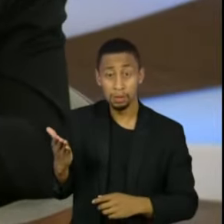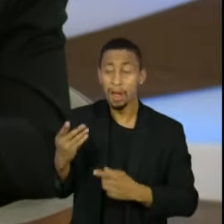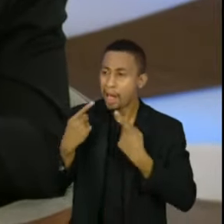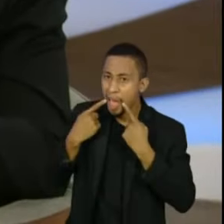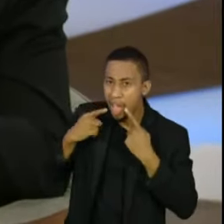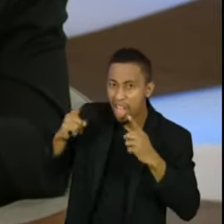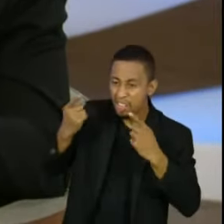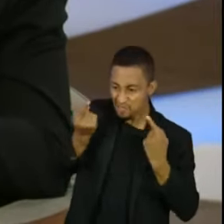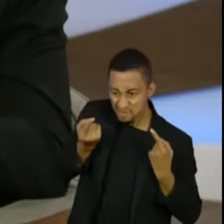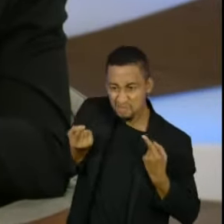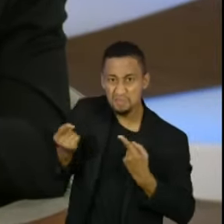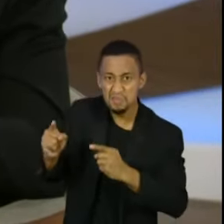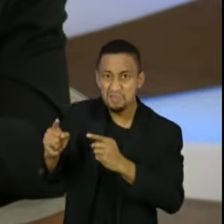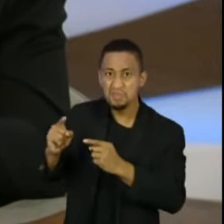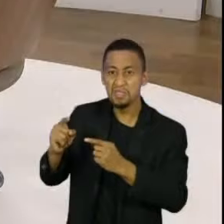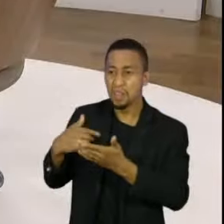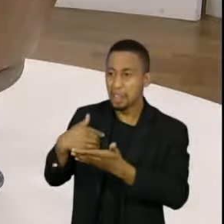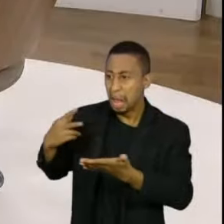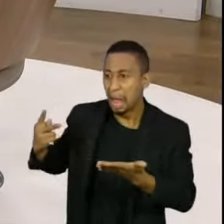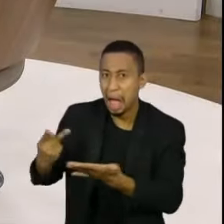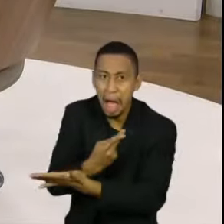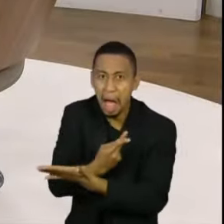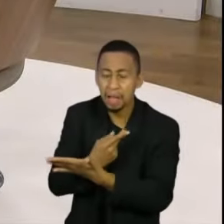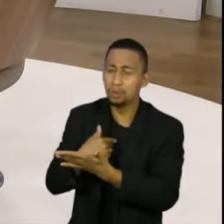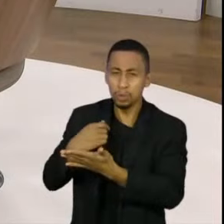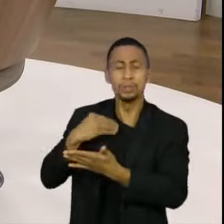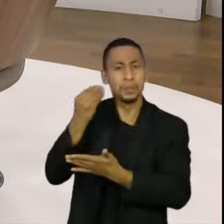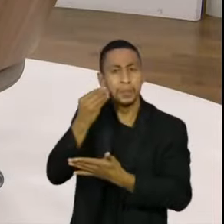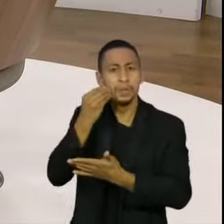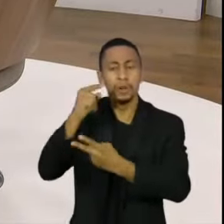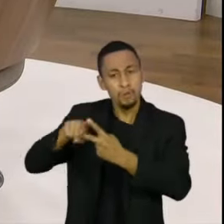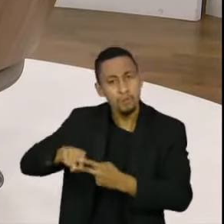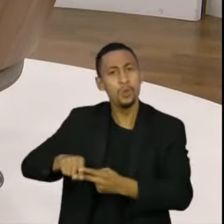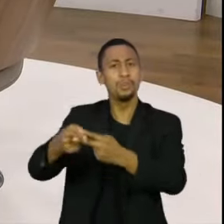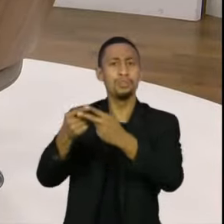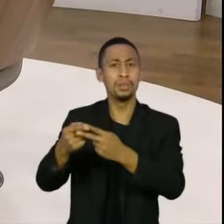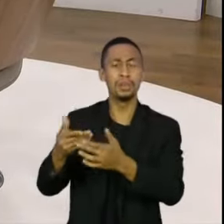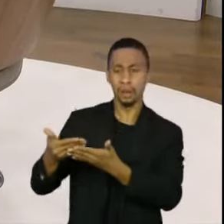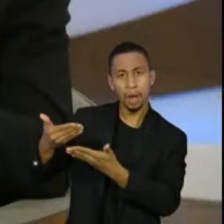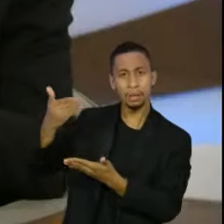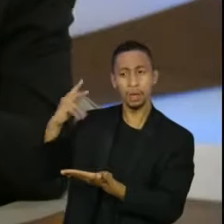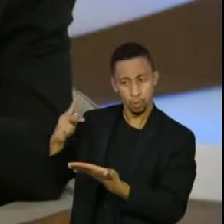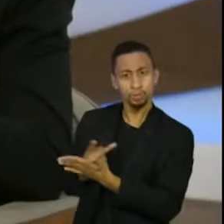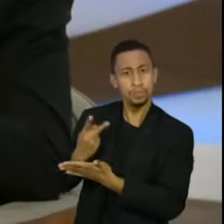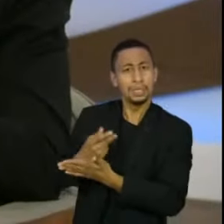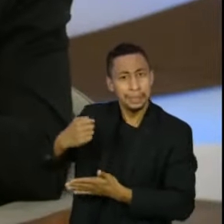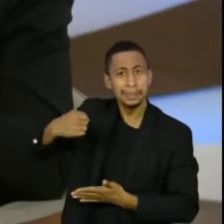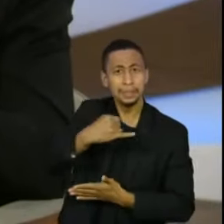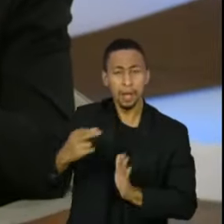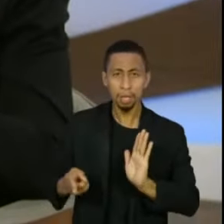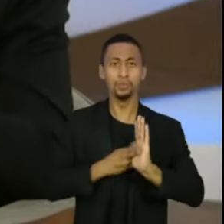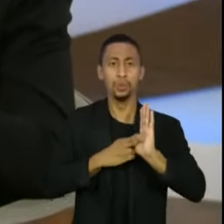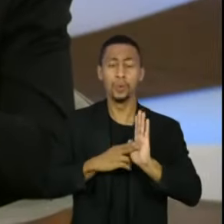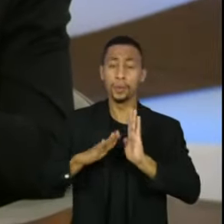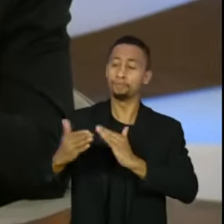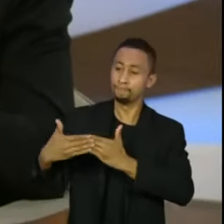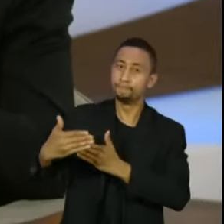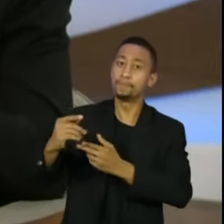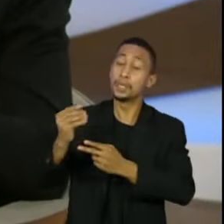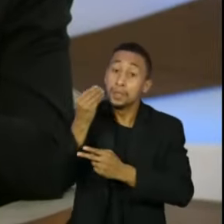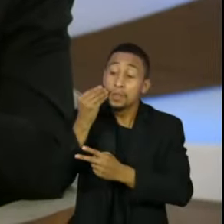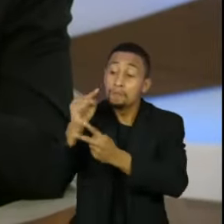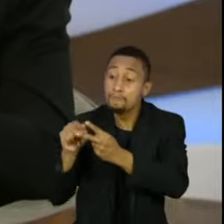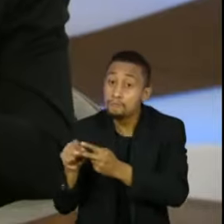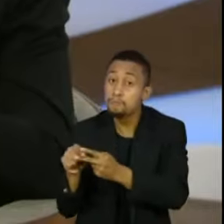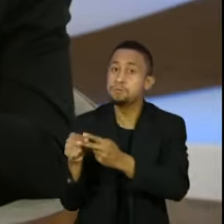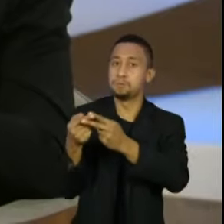relativamente a esses erros que nós estamos buscando corrigir, mas que aconteceram, esses erros, é o que eu disse a você, que serão apreciados no